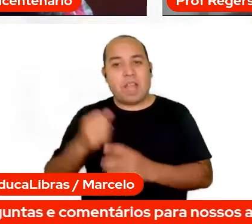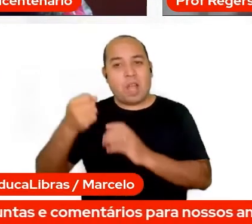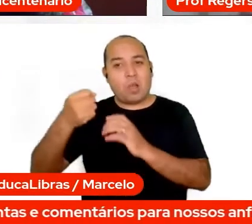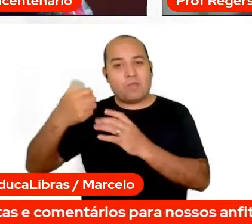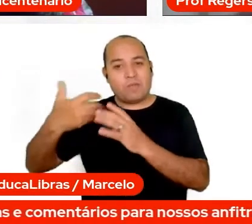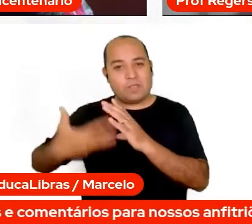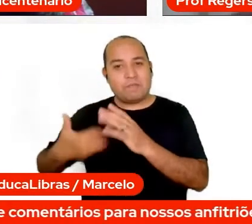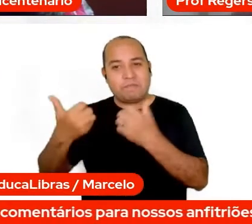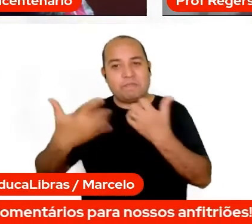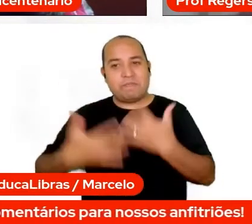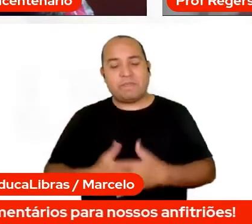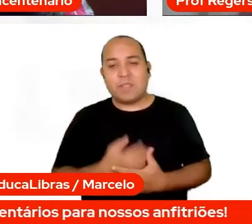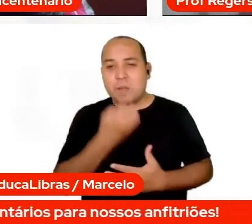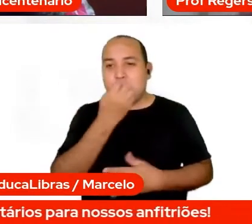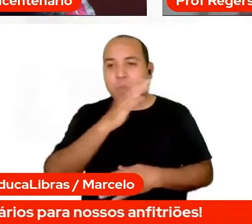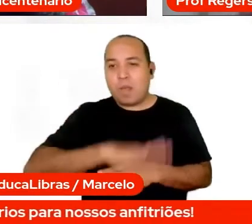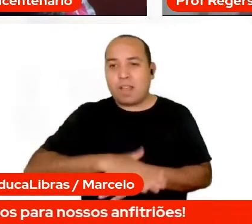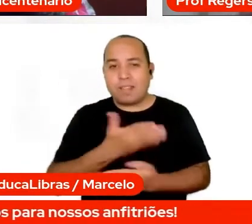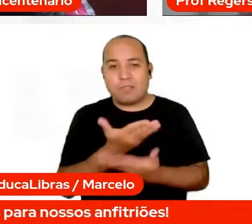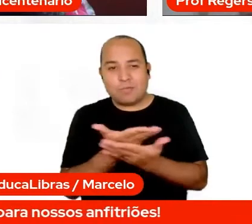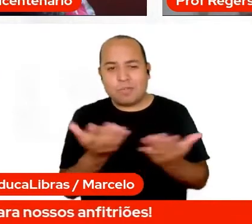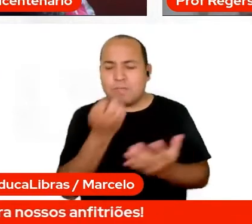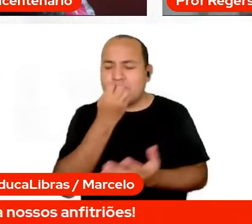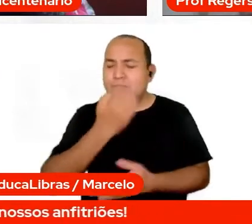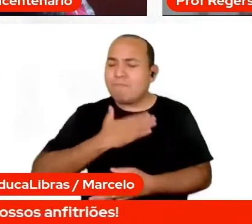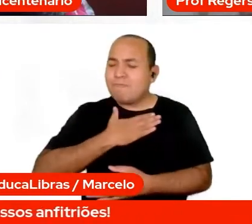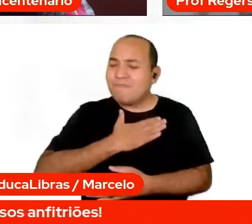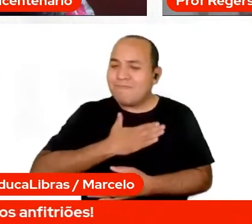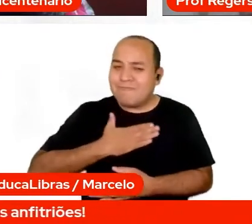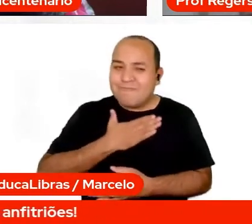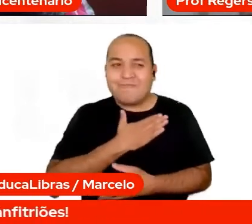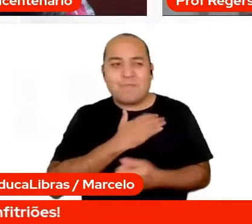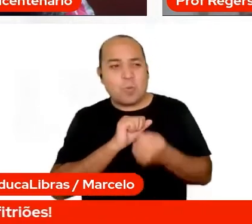tarde a todos, é muito bom, gratificante estar com vocês.